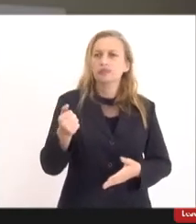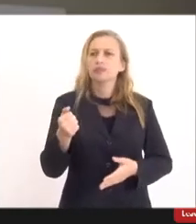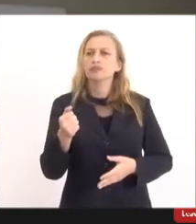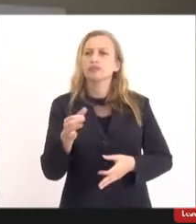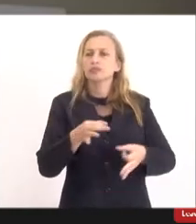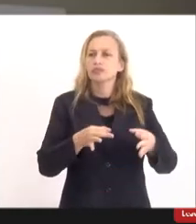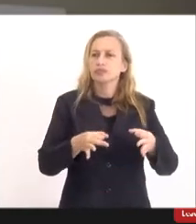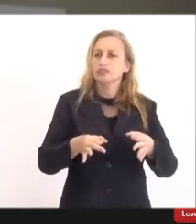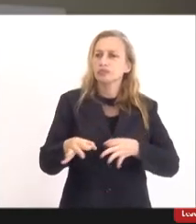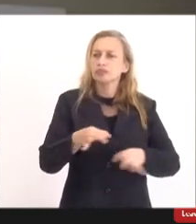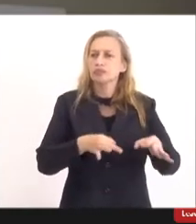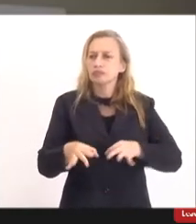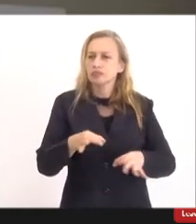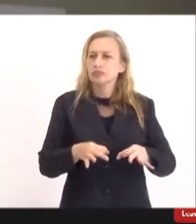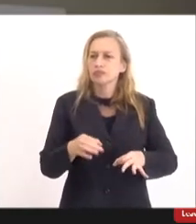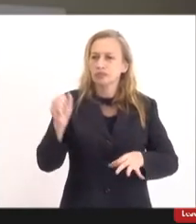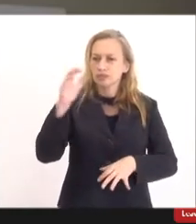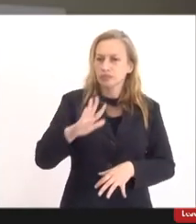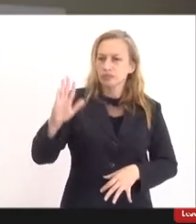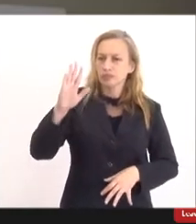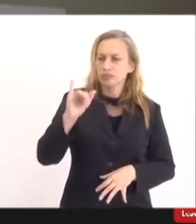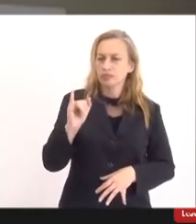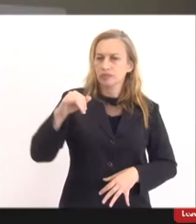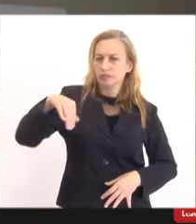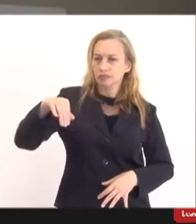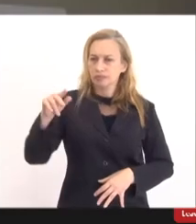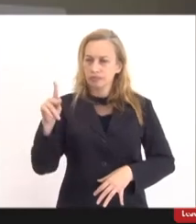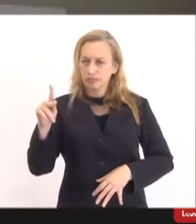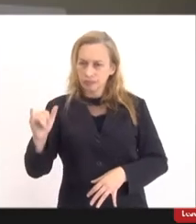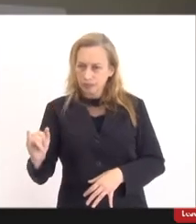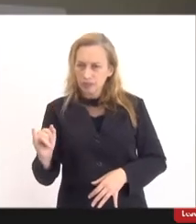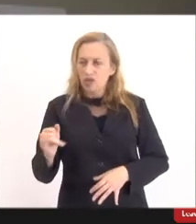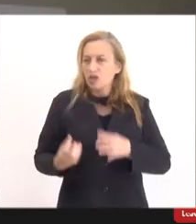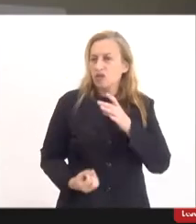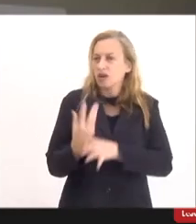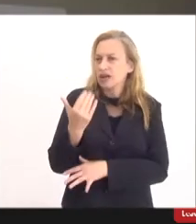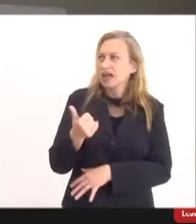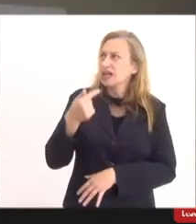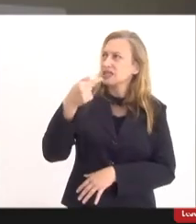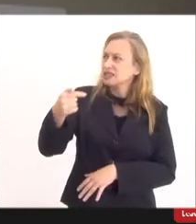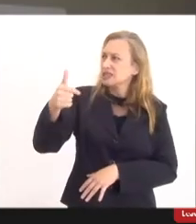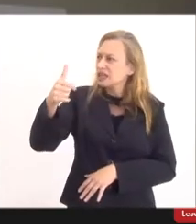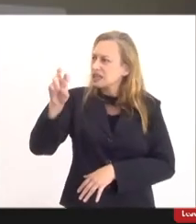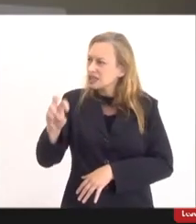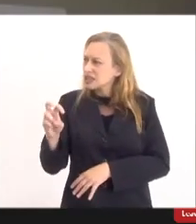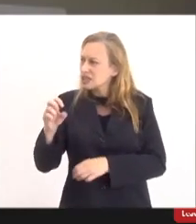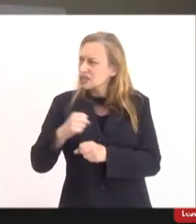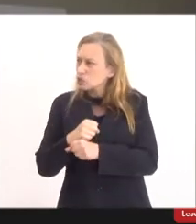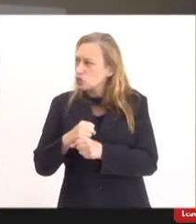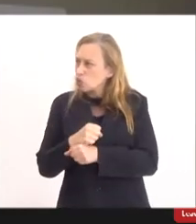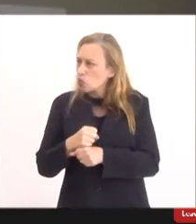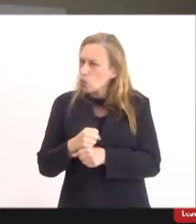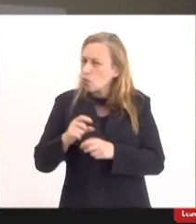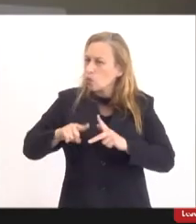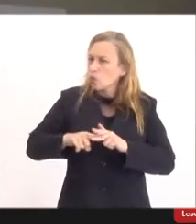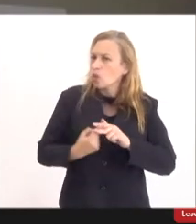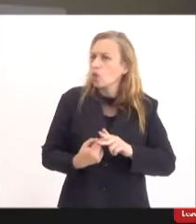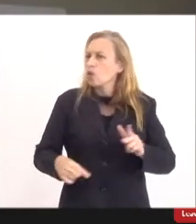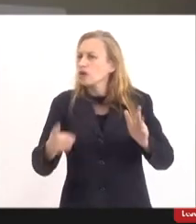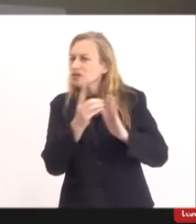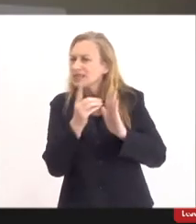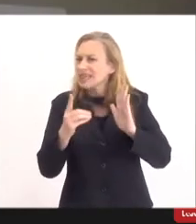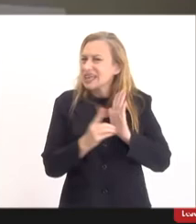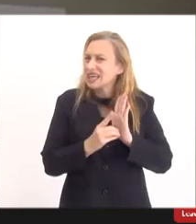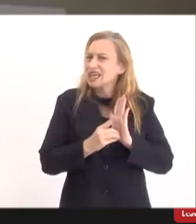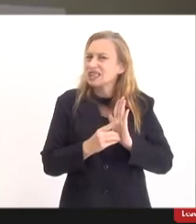Nacional, o PMI, Programa Nacional de Imunizações, ele foi criado lá em 75 e regulamentado por um decreto